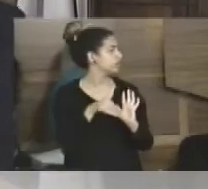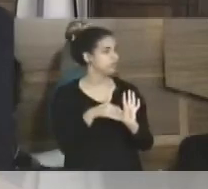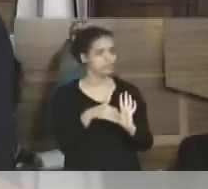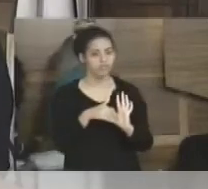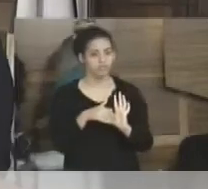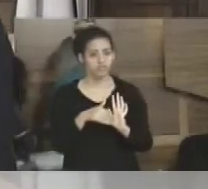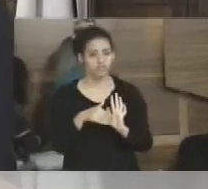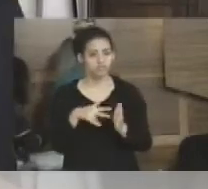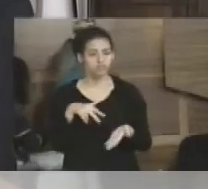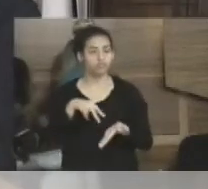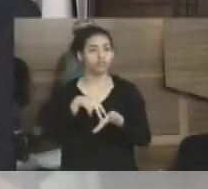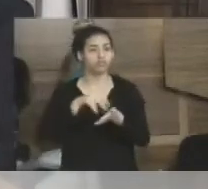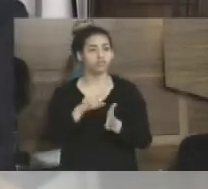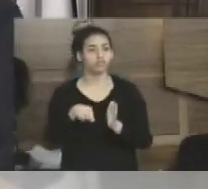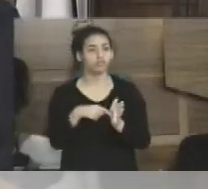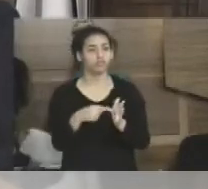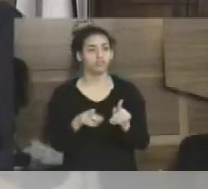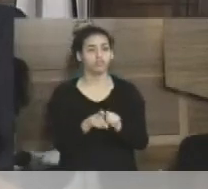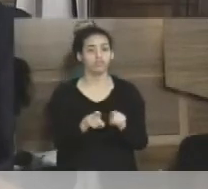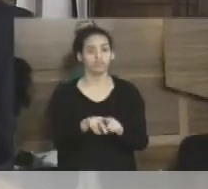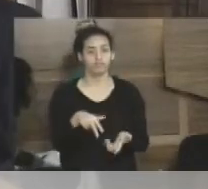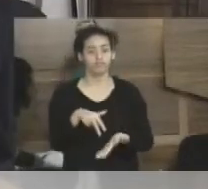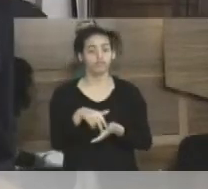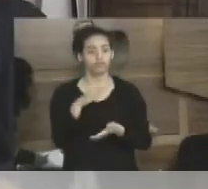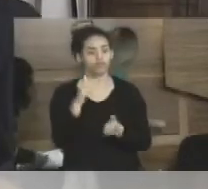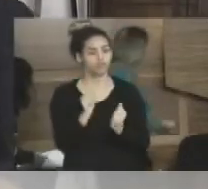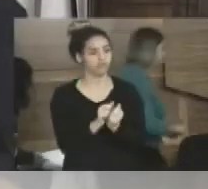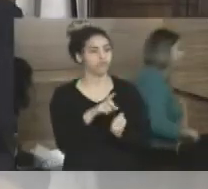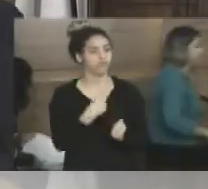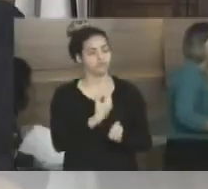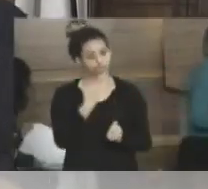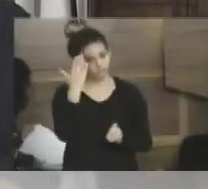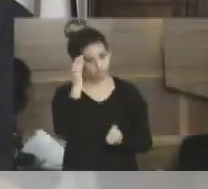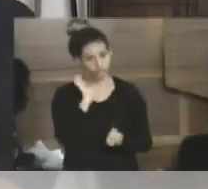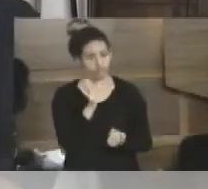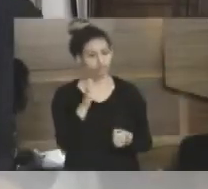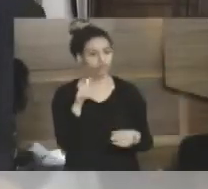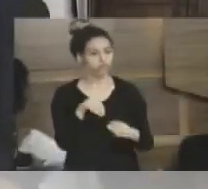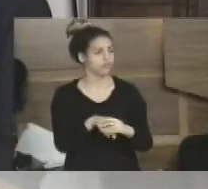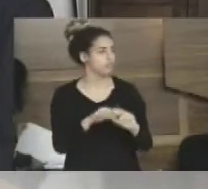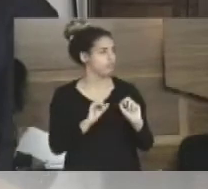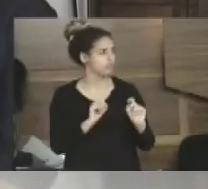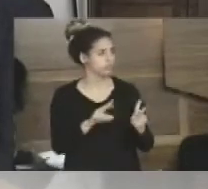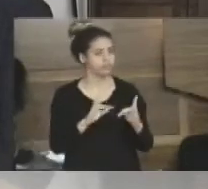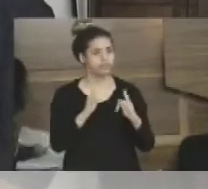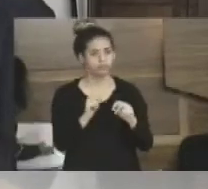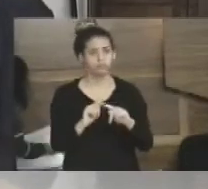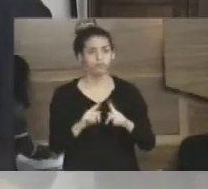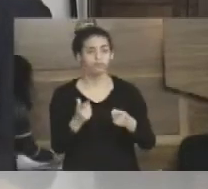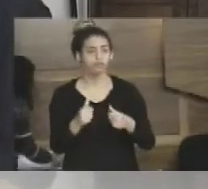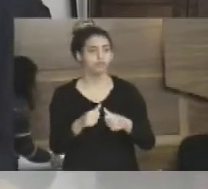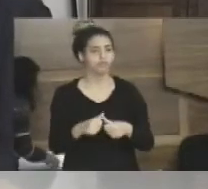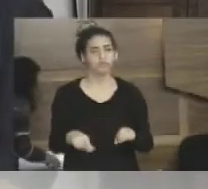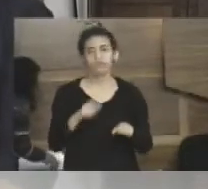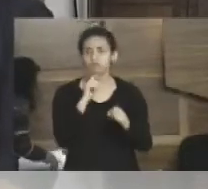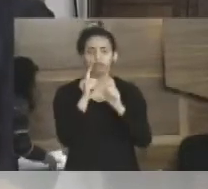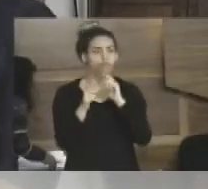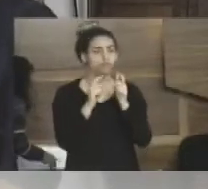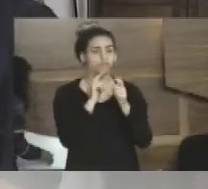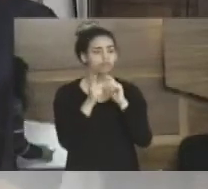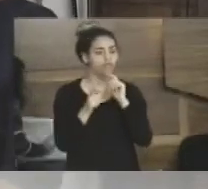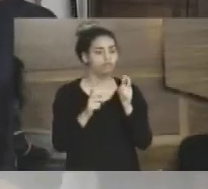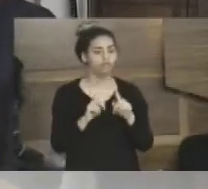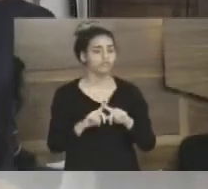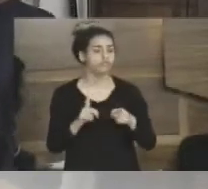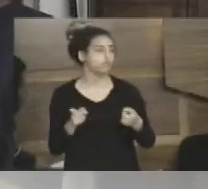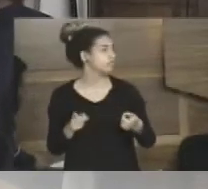levantando junto. Então, nós sabíamos que já tinha passado, a gente sabia toda a situação, mas ficou uma situação assim de, e na